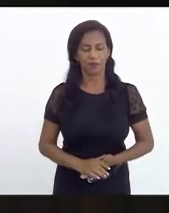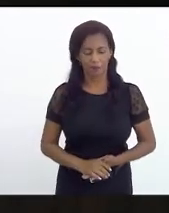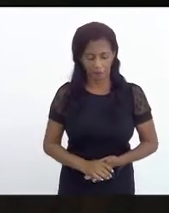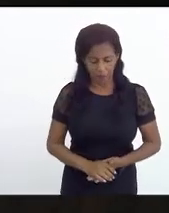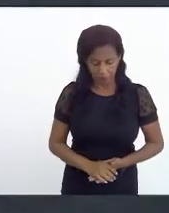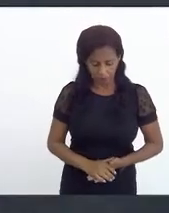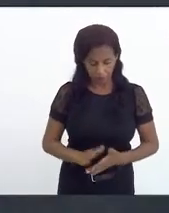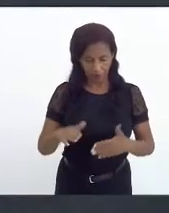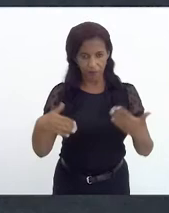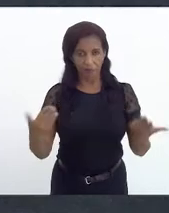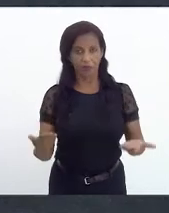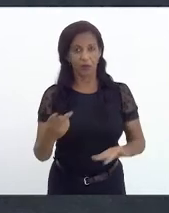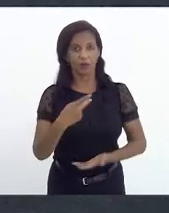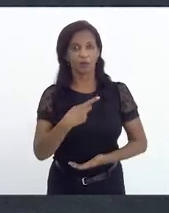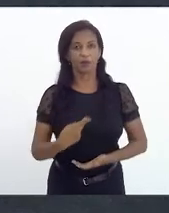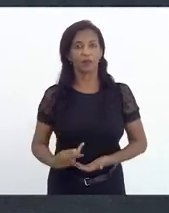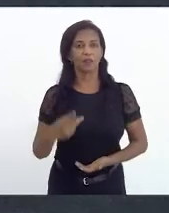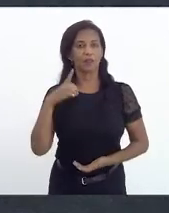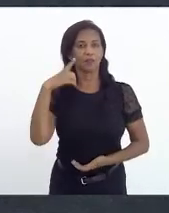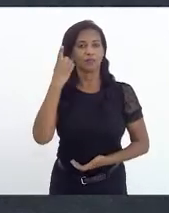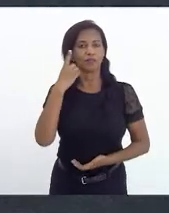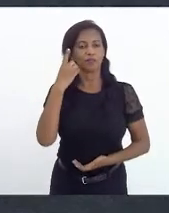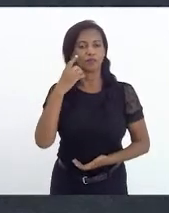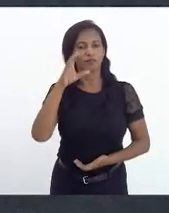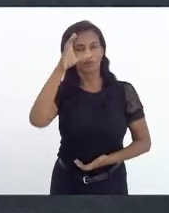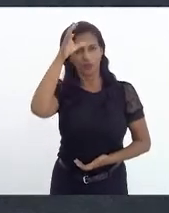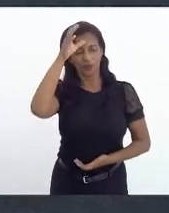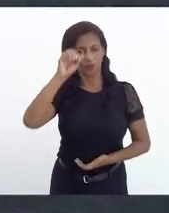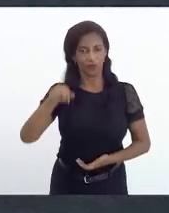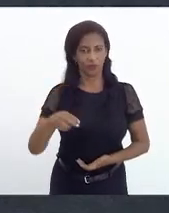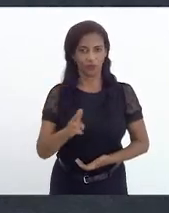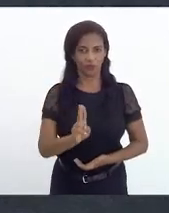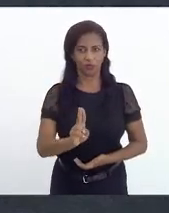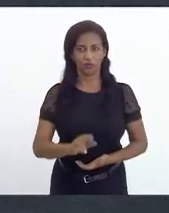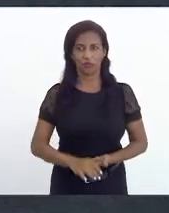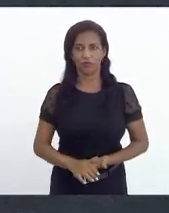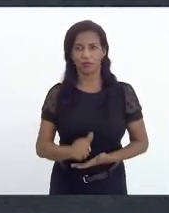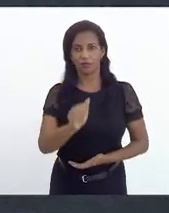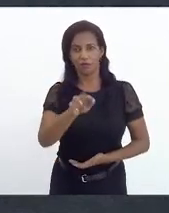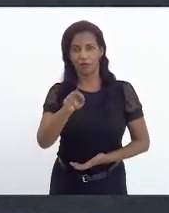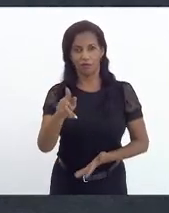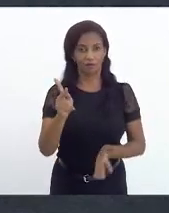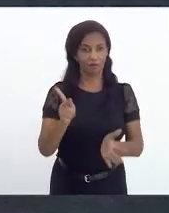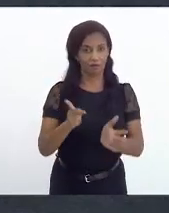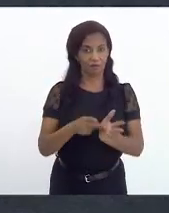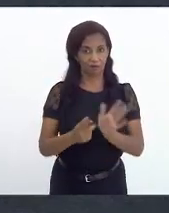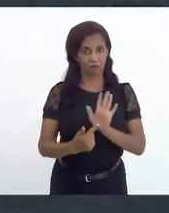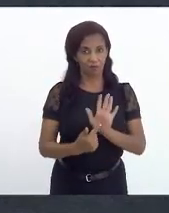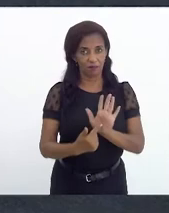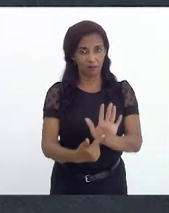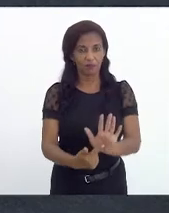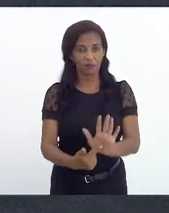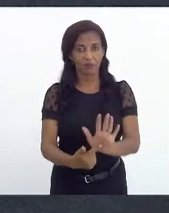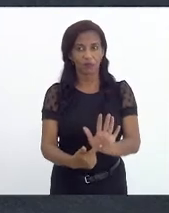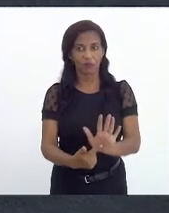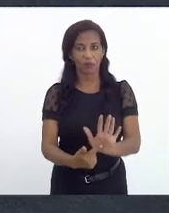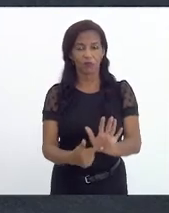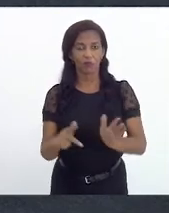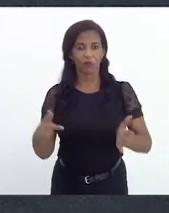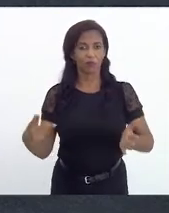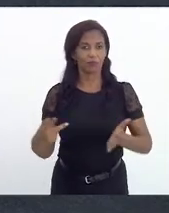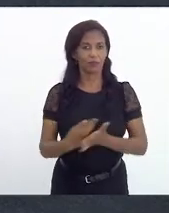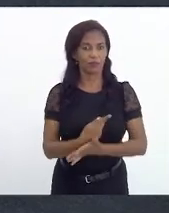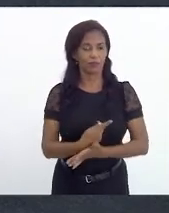Senhora presidente, deputada Tia Ju, a ata reflete com exatidão o